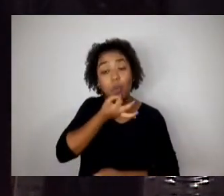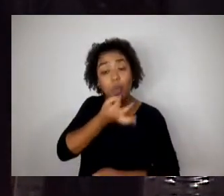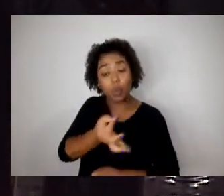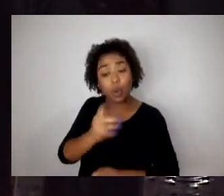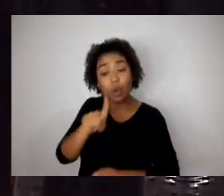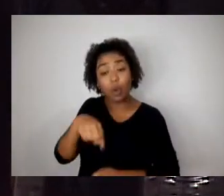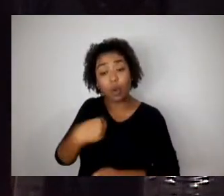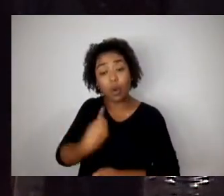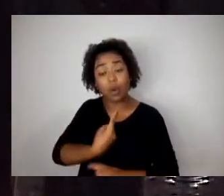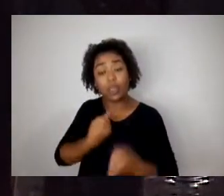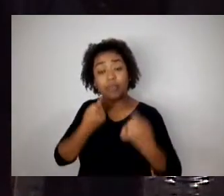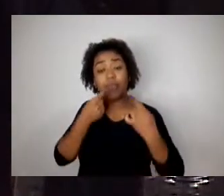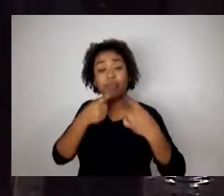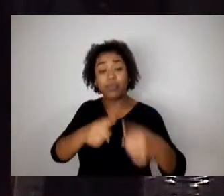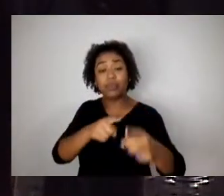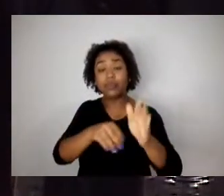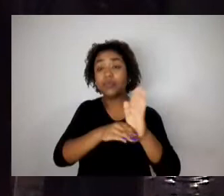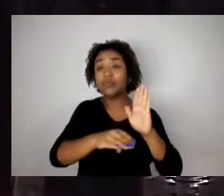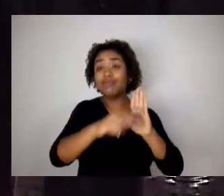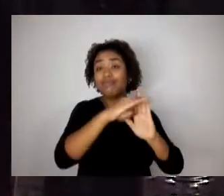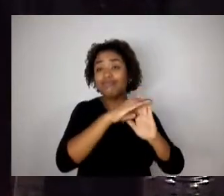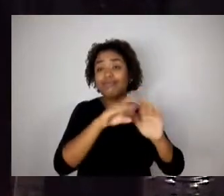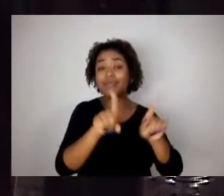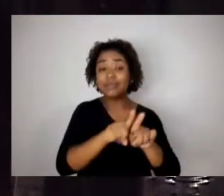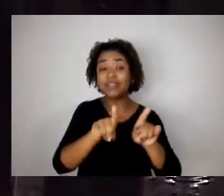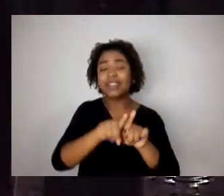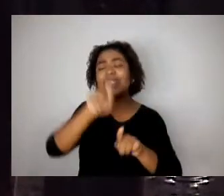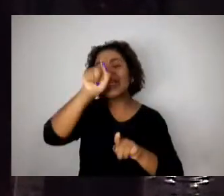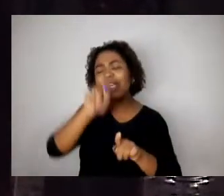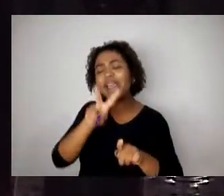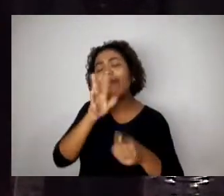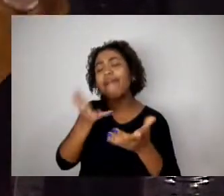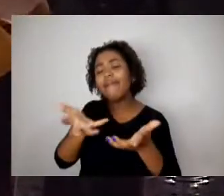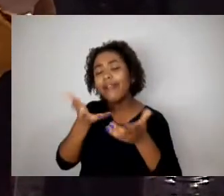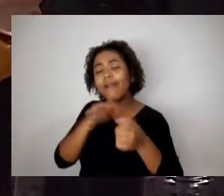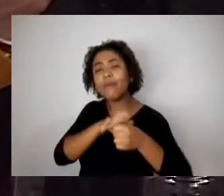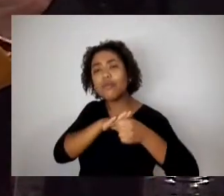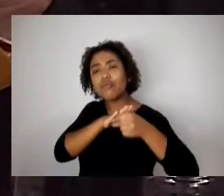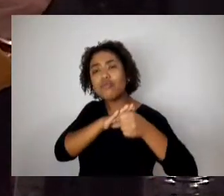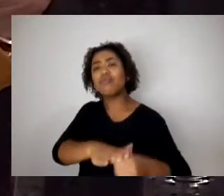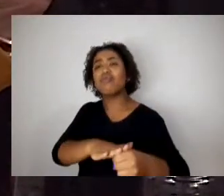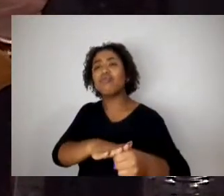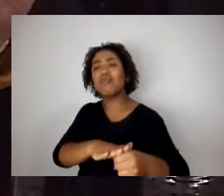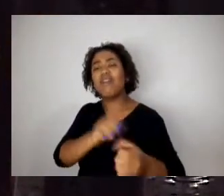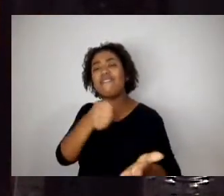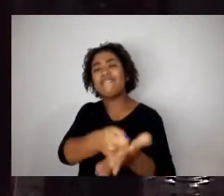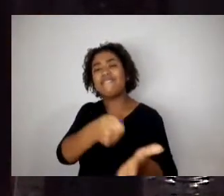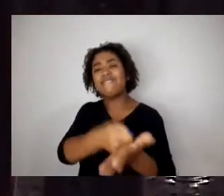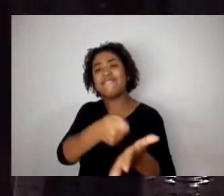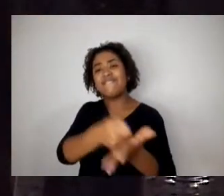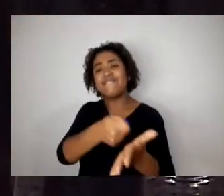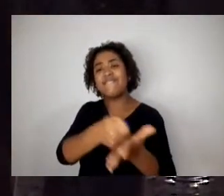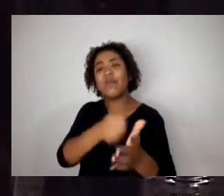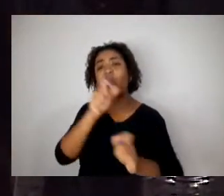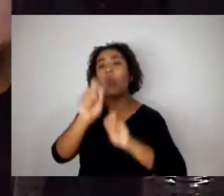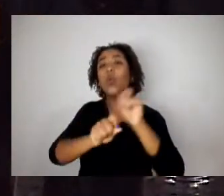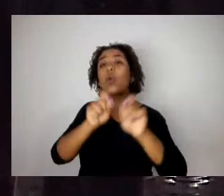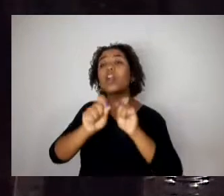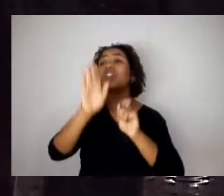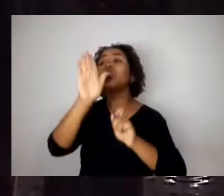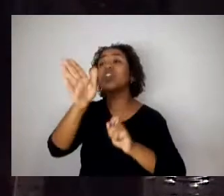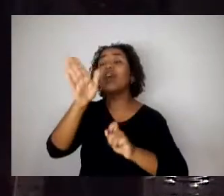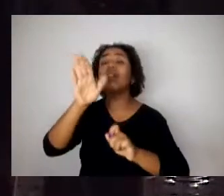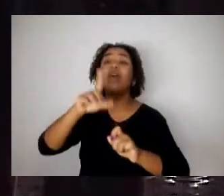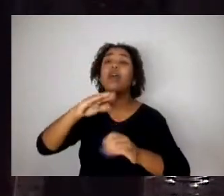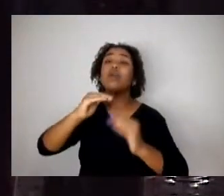quer colocar a guela abaixo uma questão que já está superada na sociedade. A sociedade é